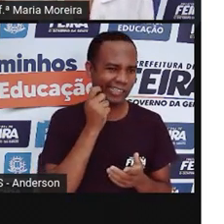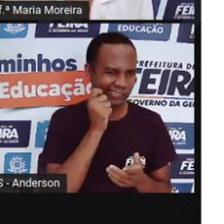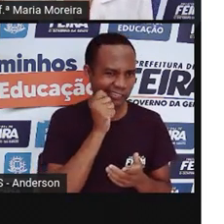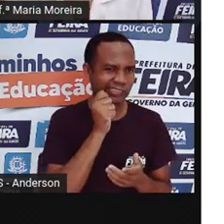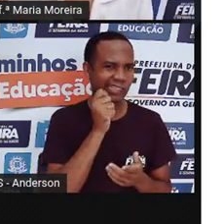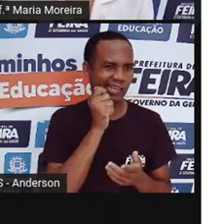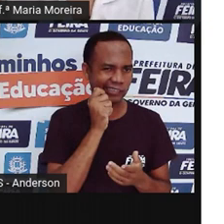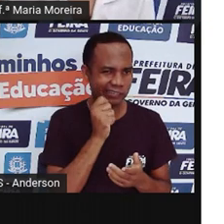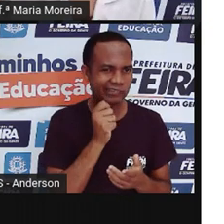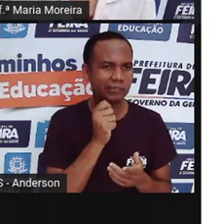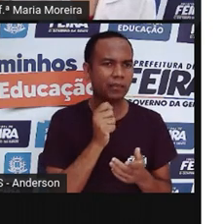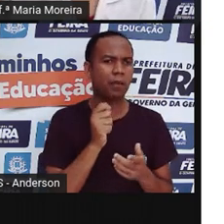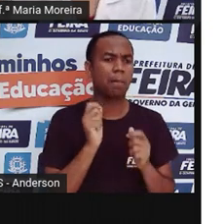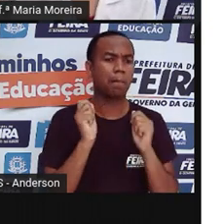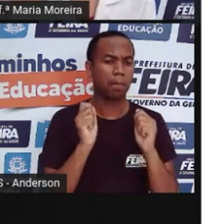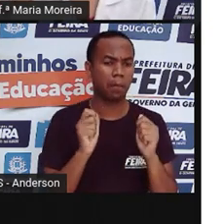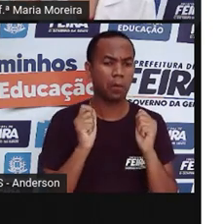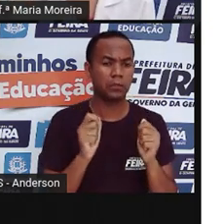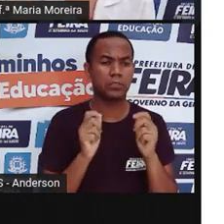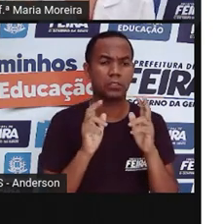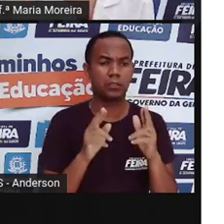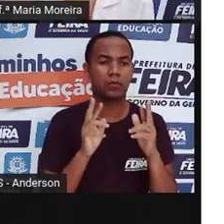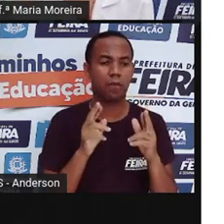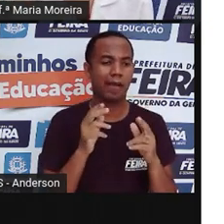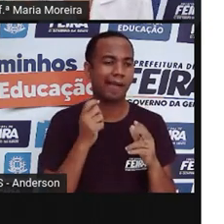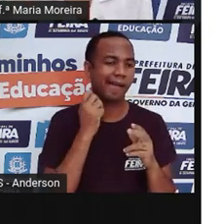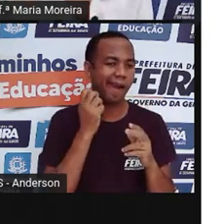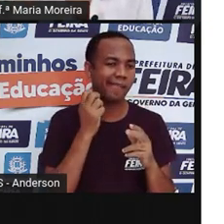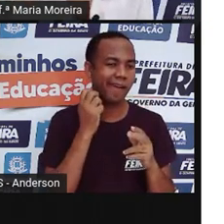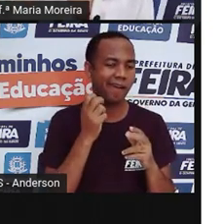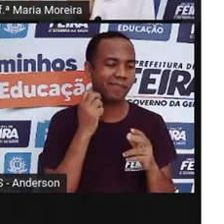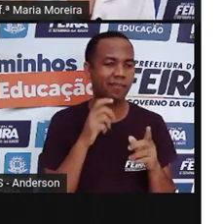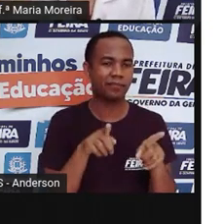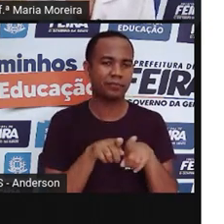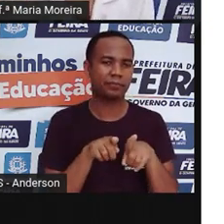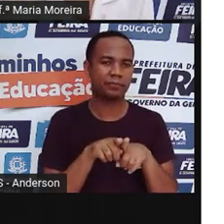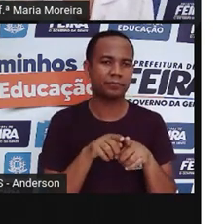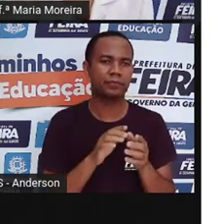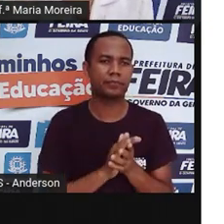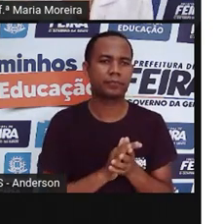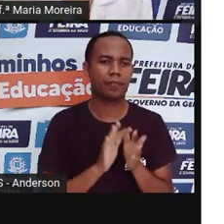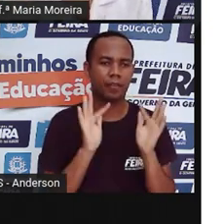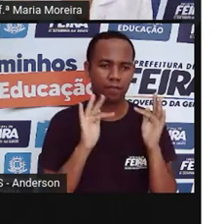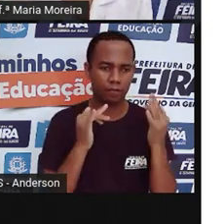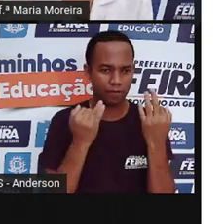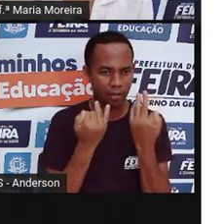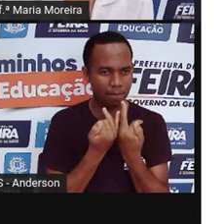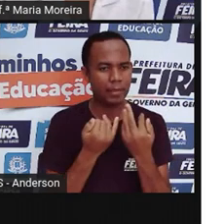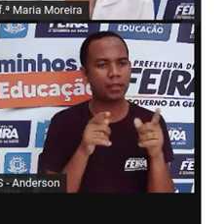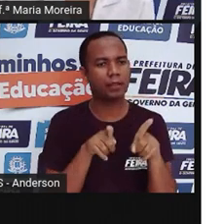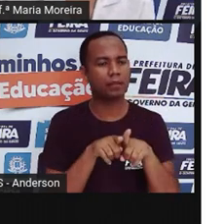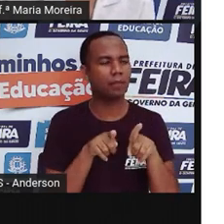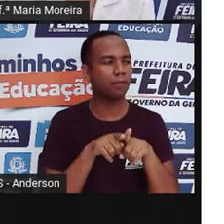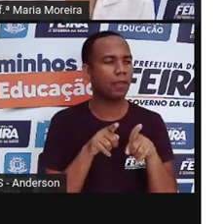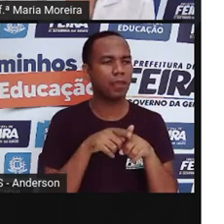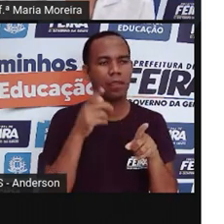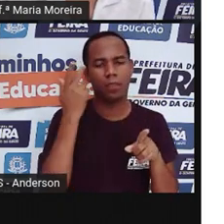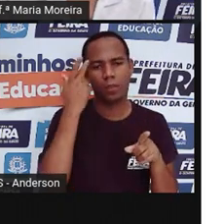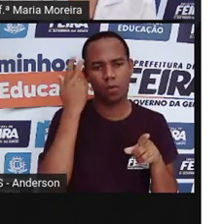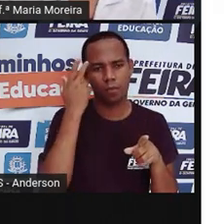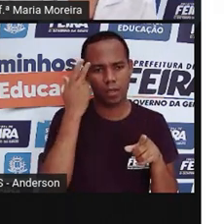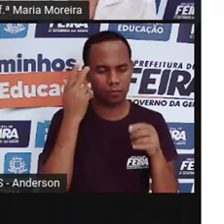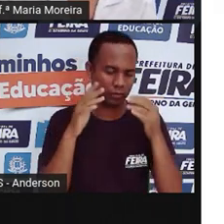e pra ela aquela sensação é como se estivesse coçando, né? Para os pais é uma tranquilidade porque é